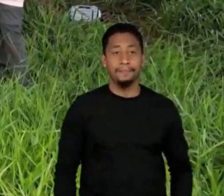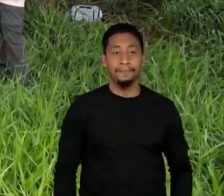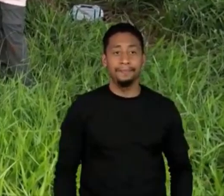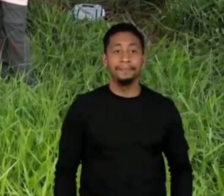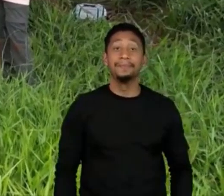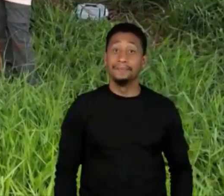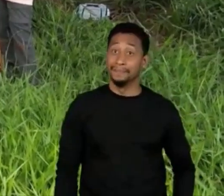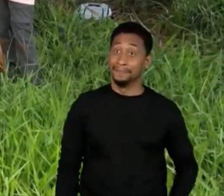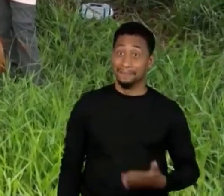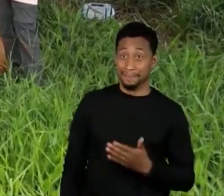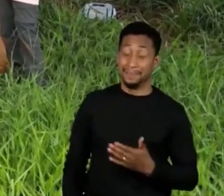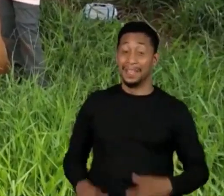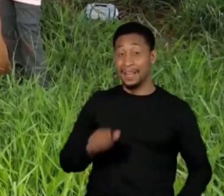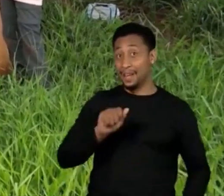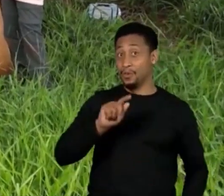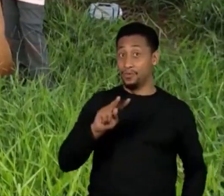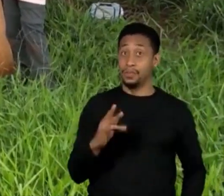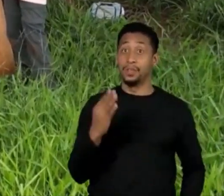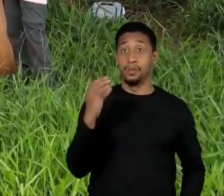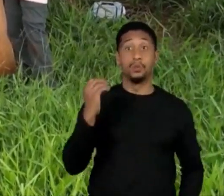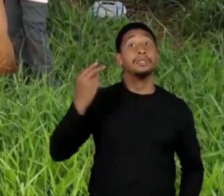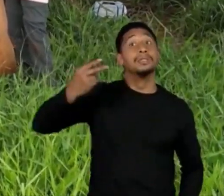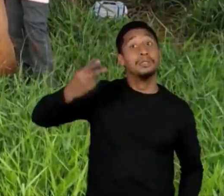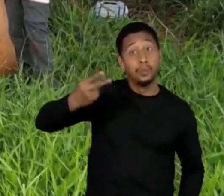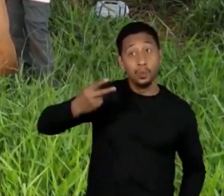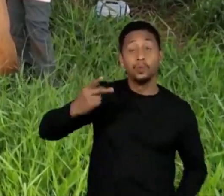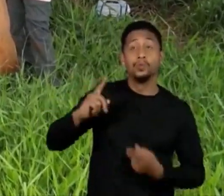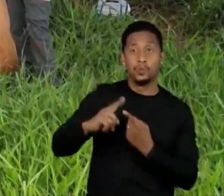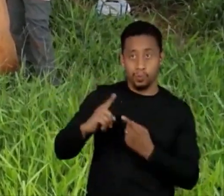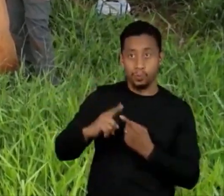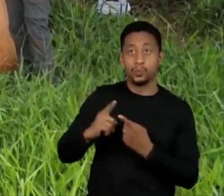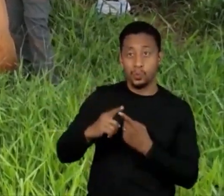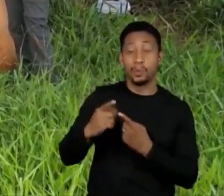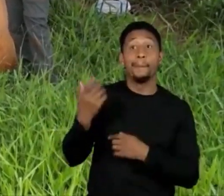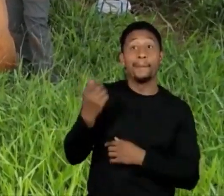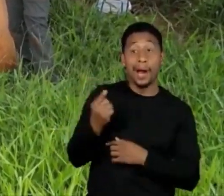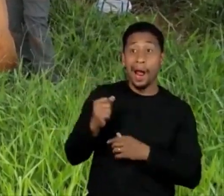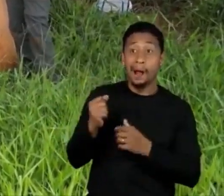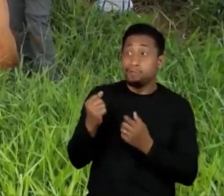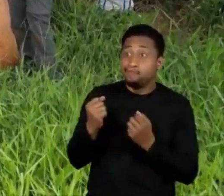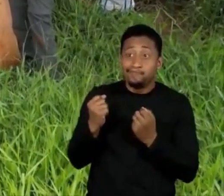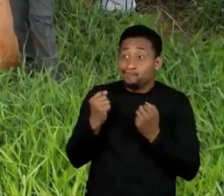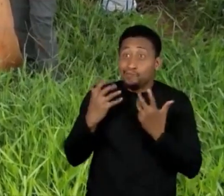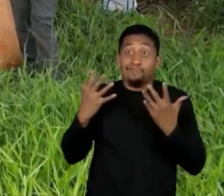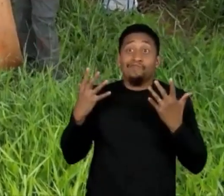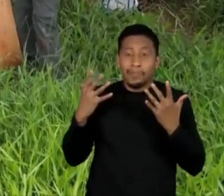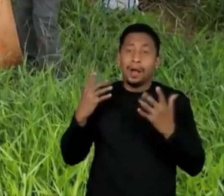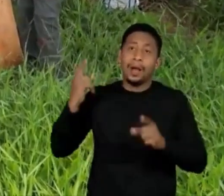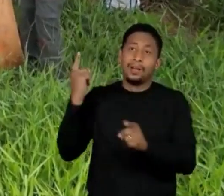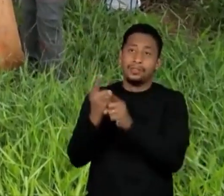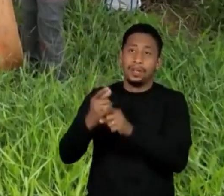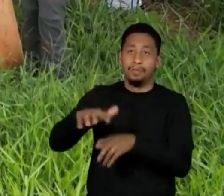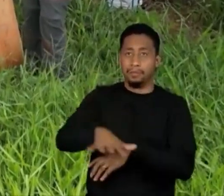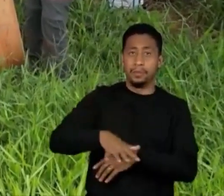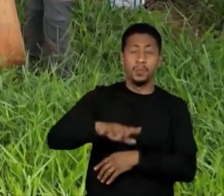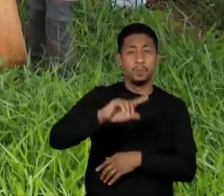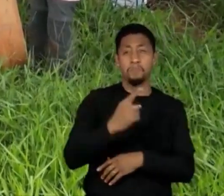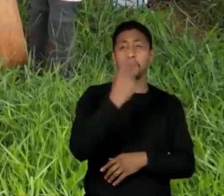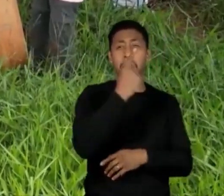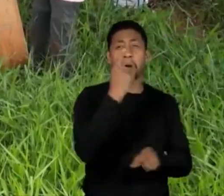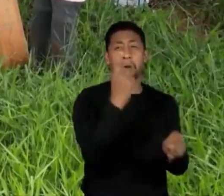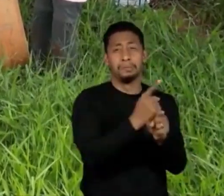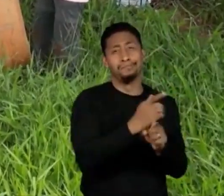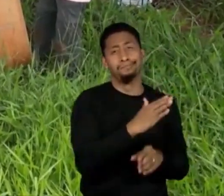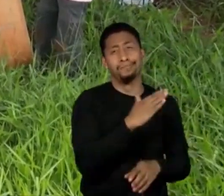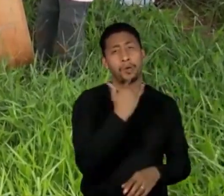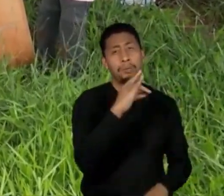Alvinho é o segundo indivíduo com albinismo localizado na mesma região. O primeiro foi encontrado morto em agosto